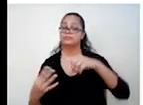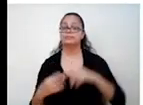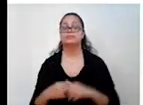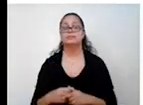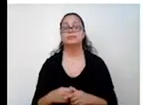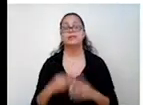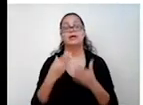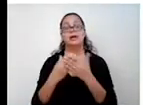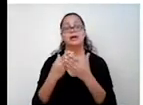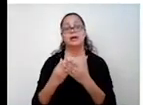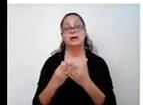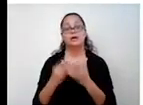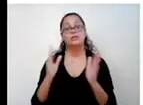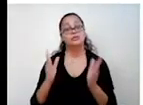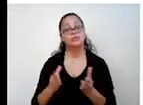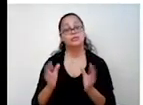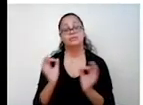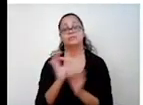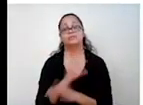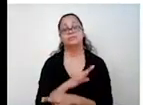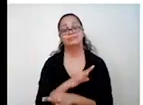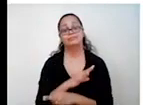Então, a aula de hoje vai até aqui.